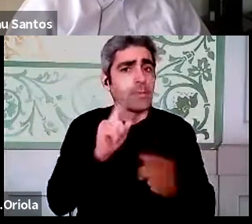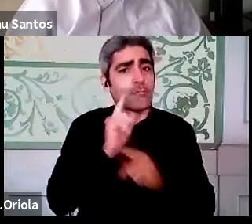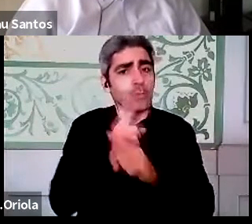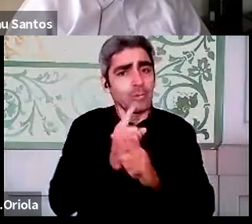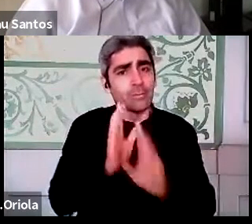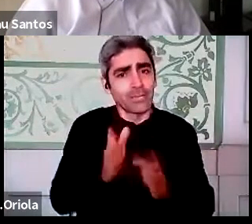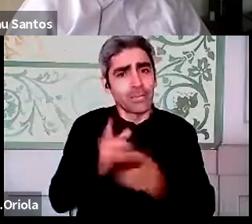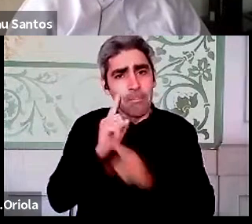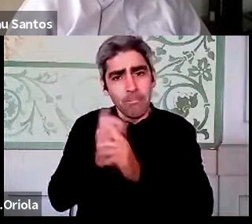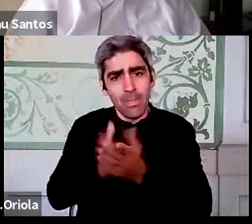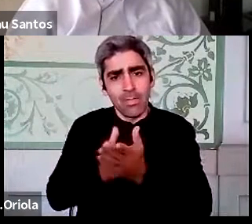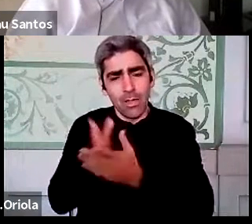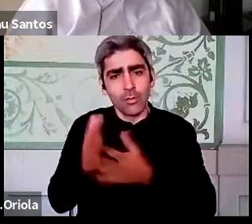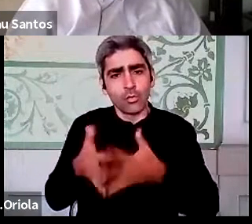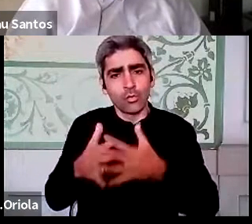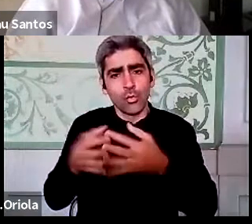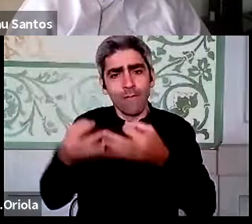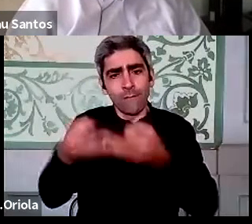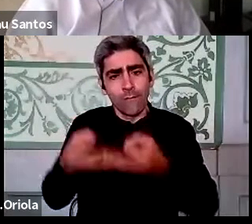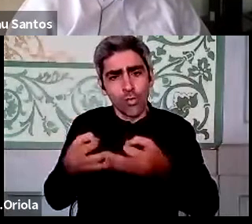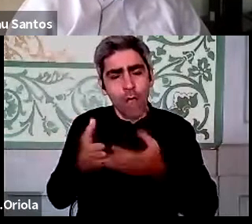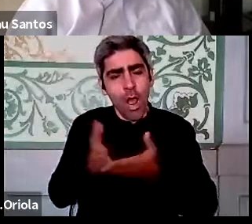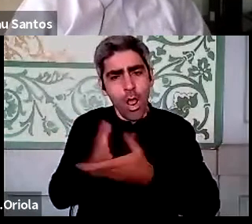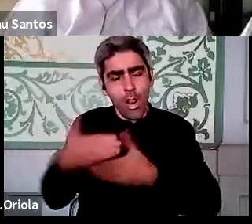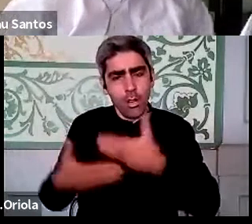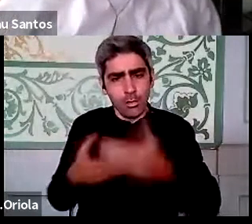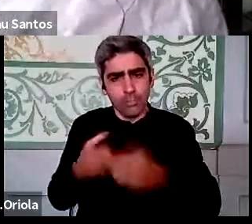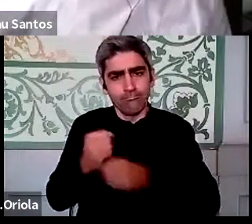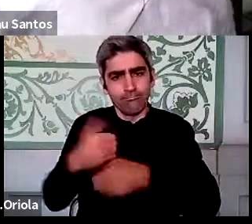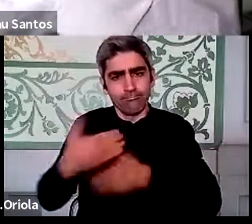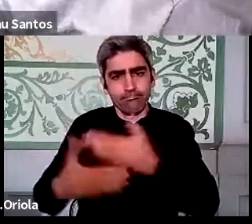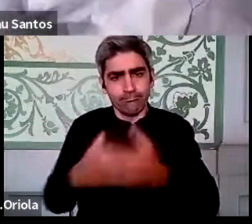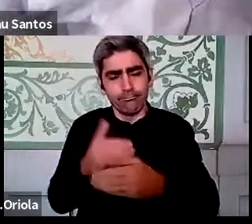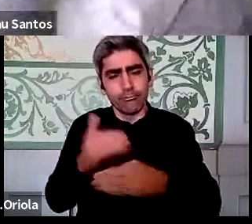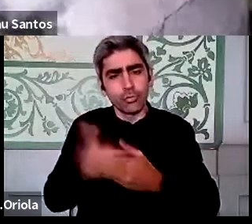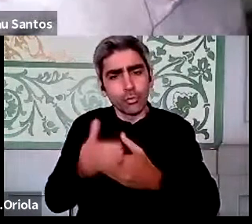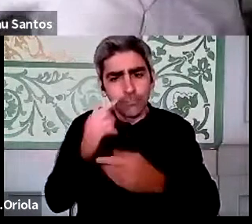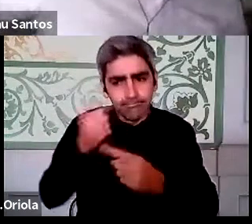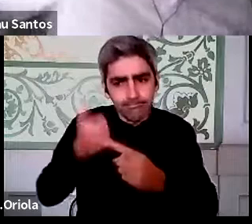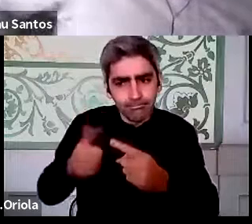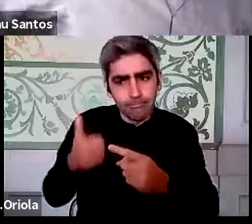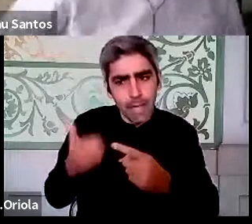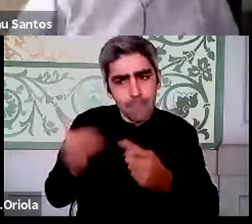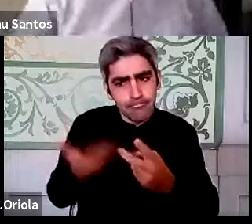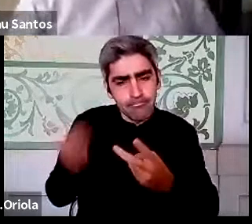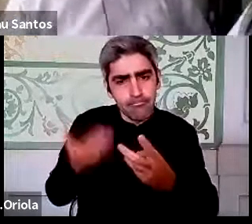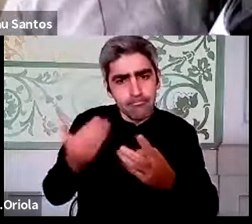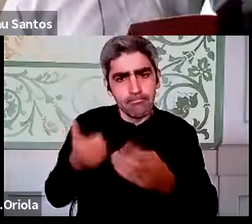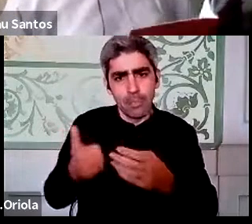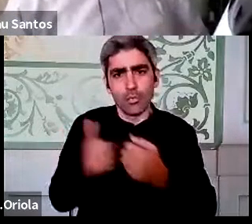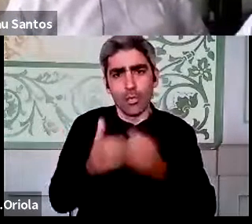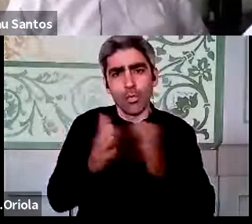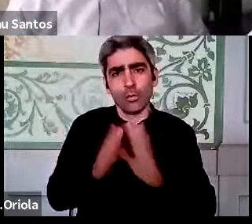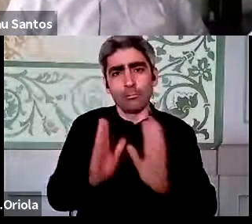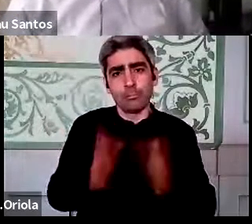estrutura formal a funcionar, a operar, a garantir o cumprimento dos processos e dos procedimentos que temos todos